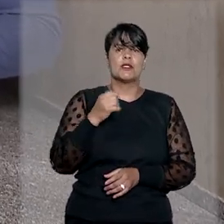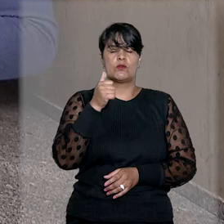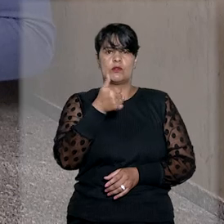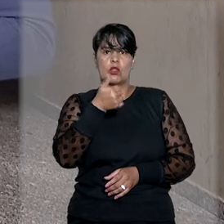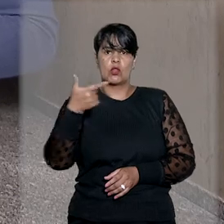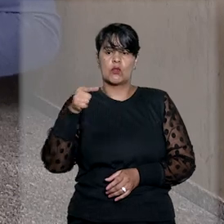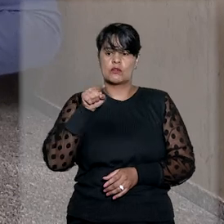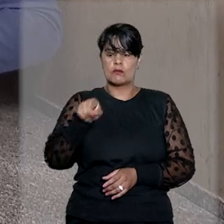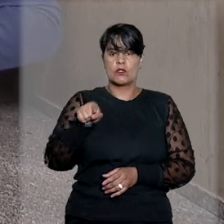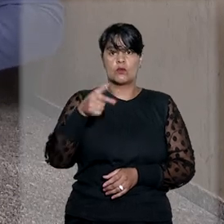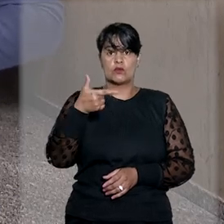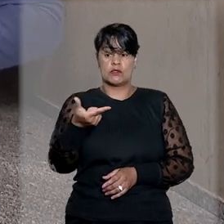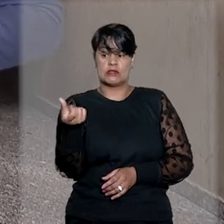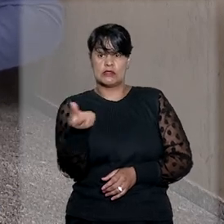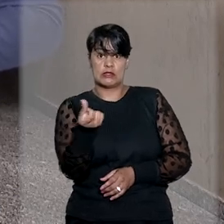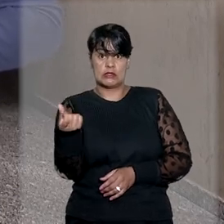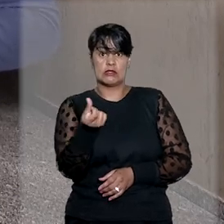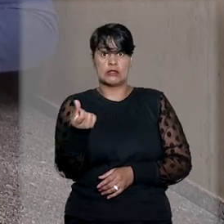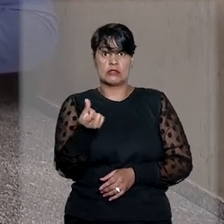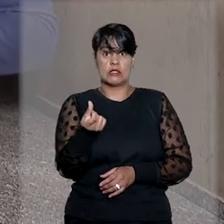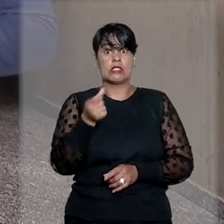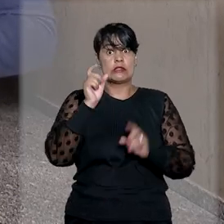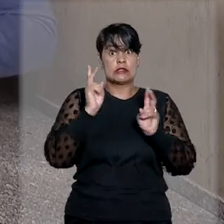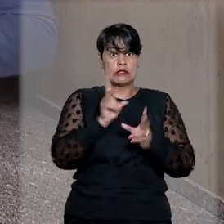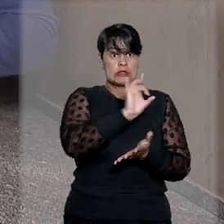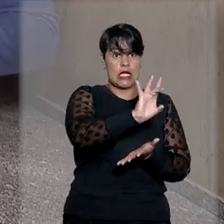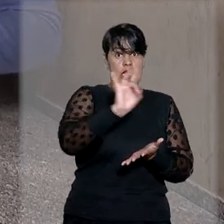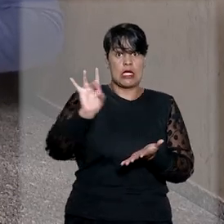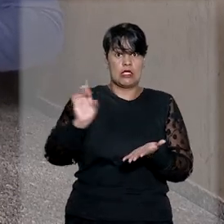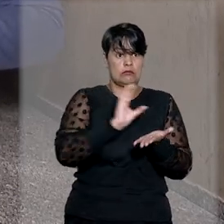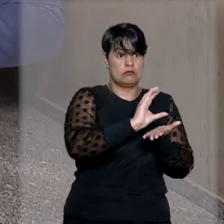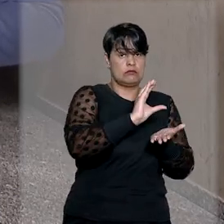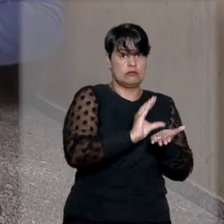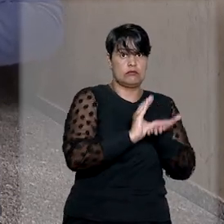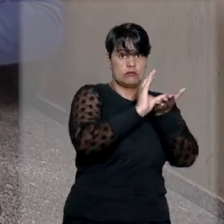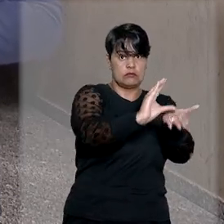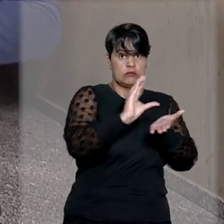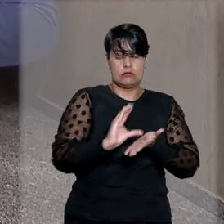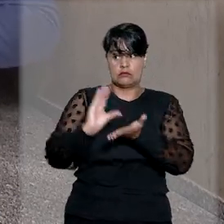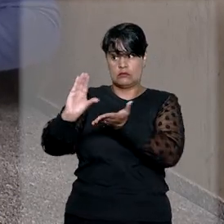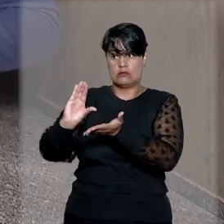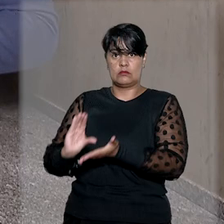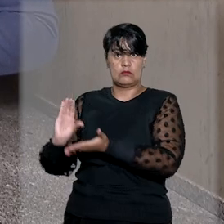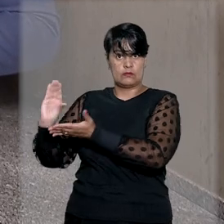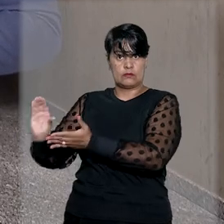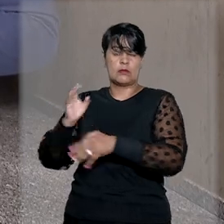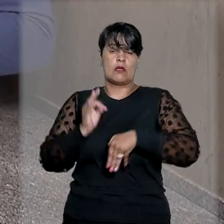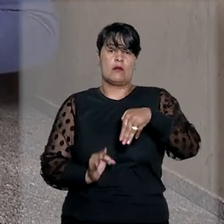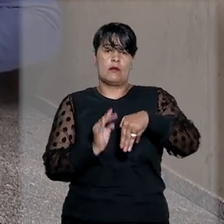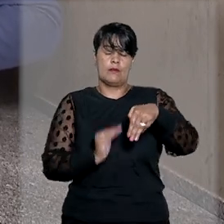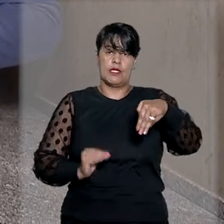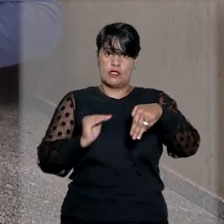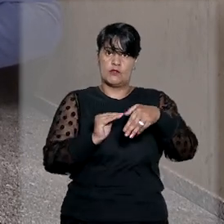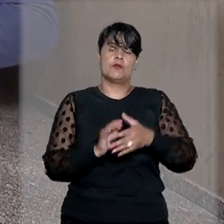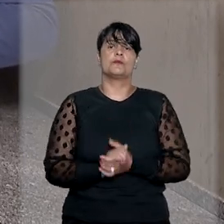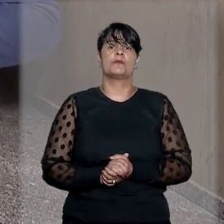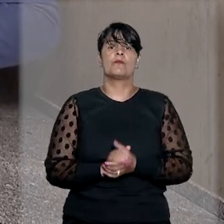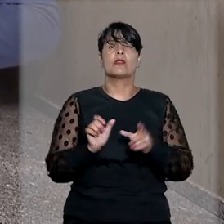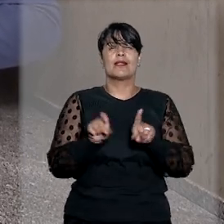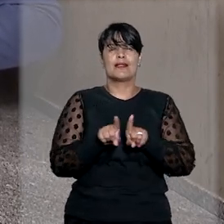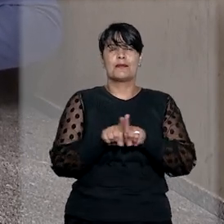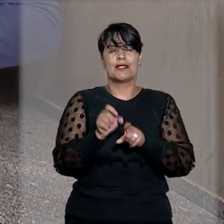.266 processos por ministro. Por outro lado, em 2022, foram decididos